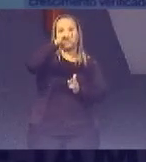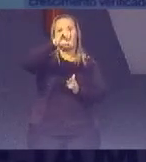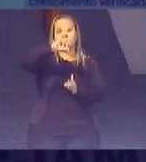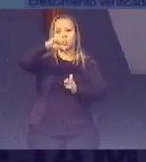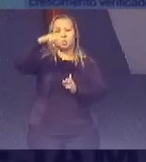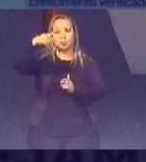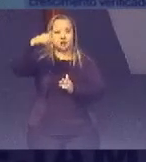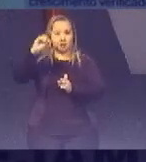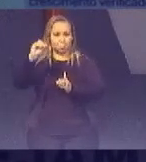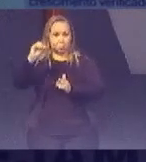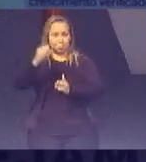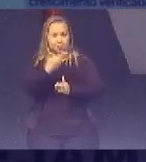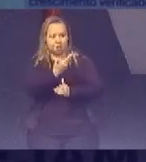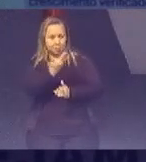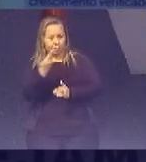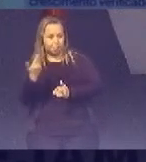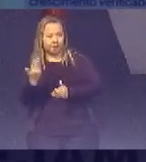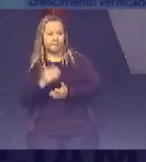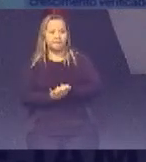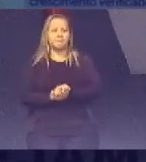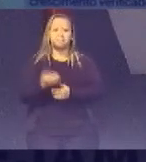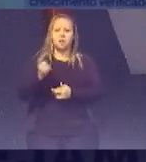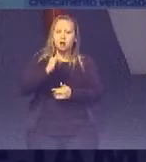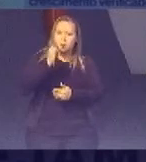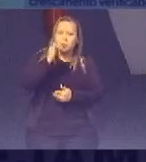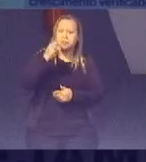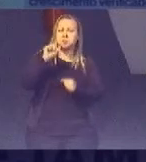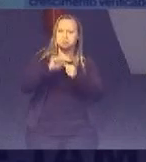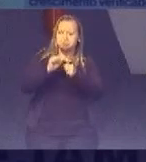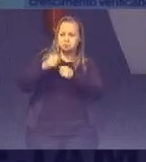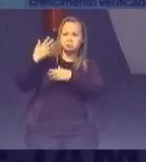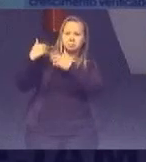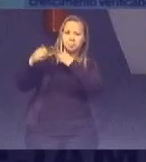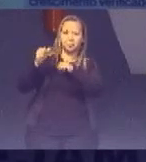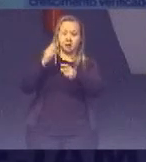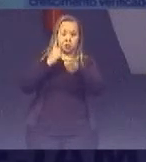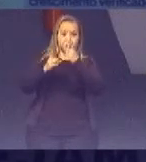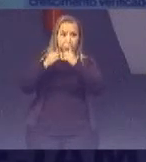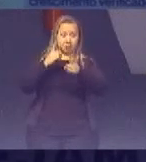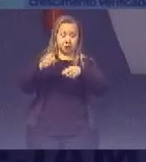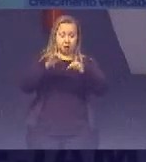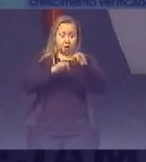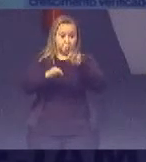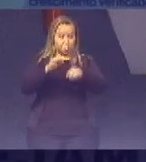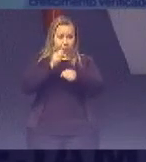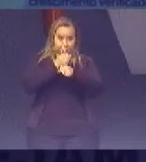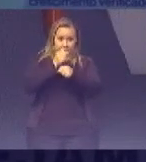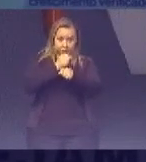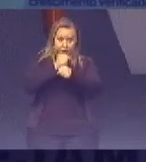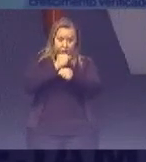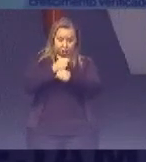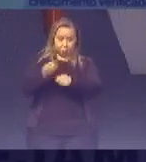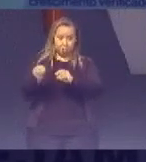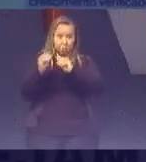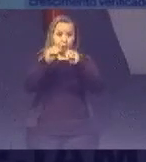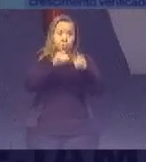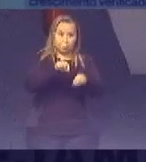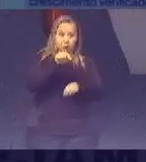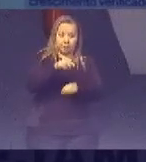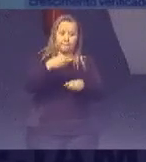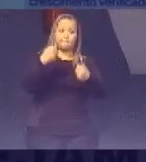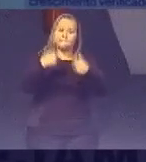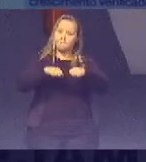Era da maior importância Ter feito esse diálogo Agora isso A cada plano plurianual Que a gente colocou Que também precisa ser